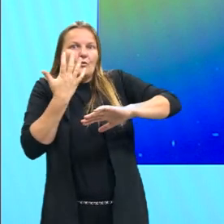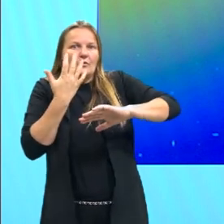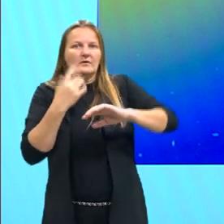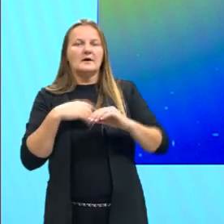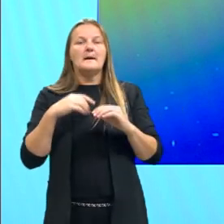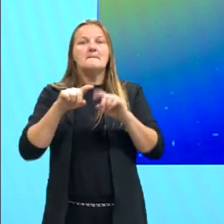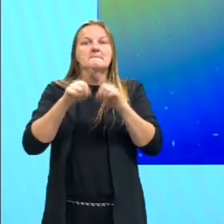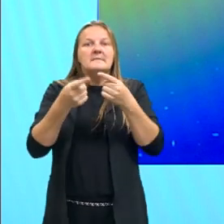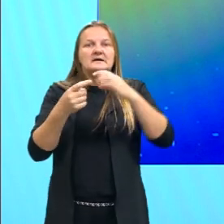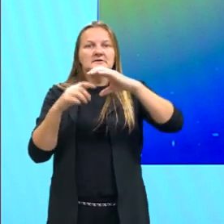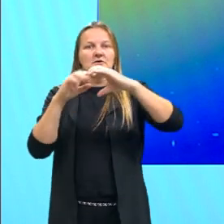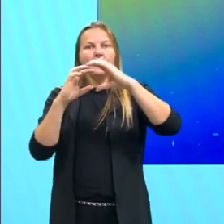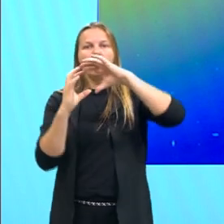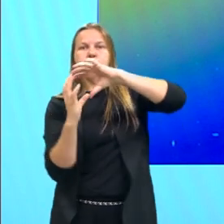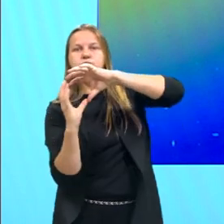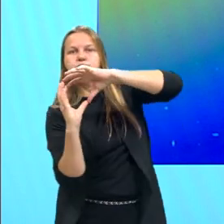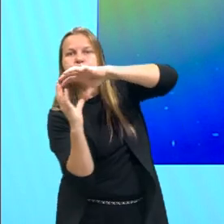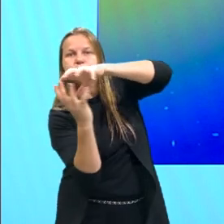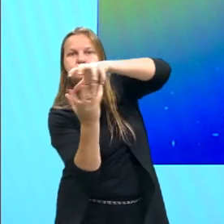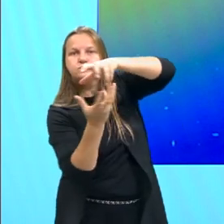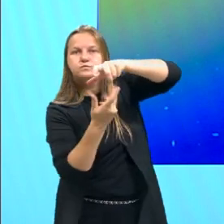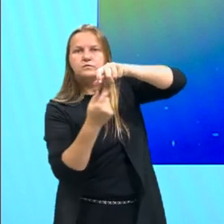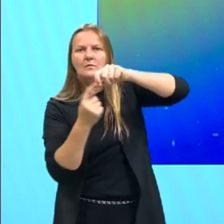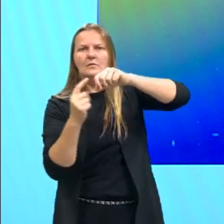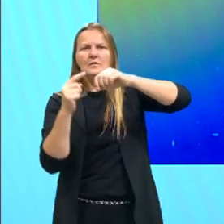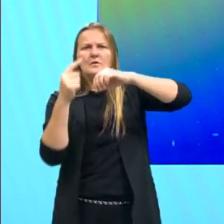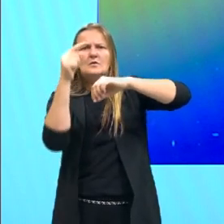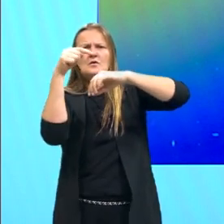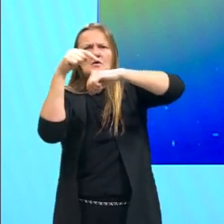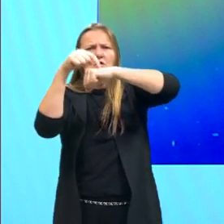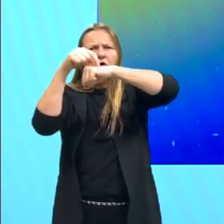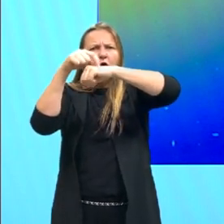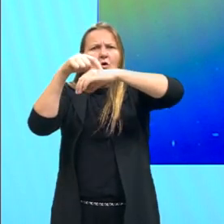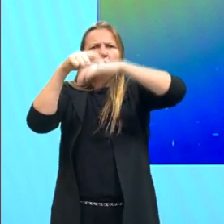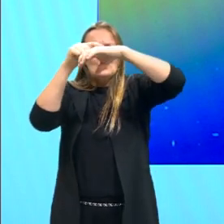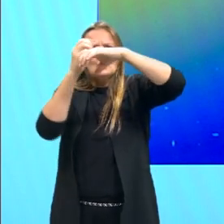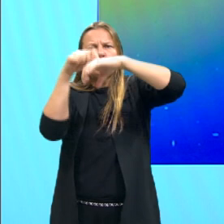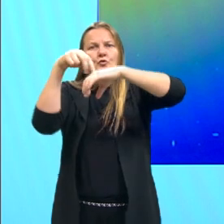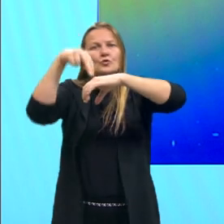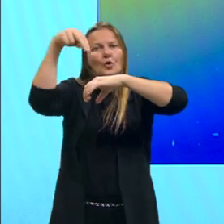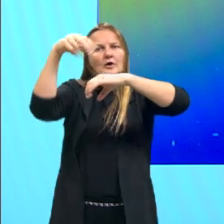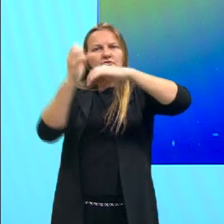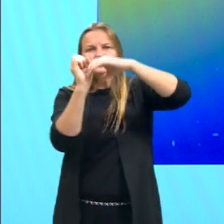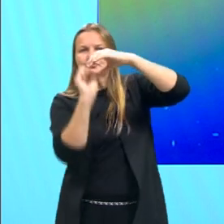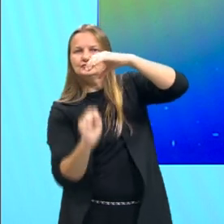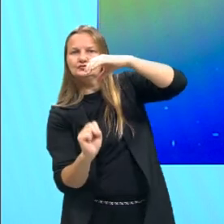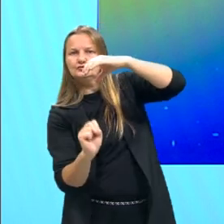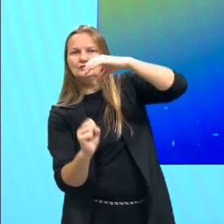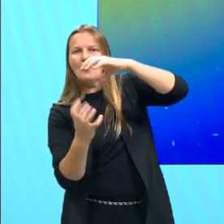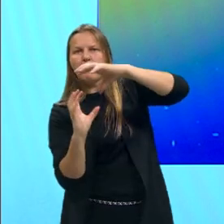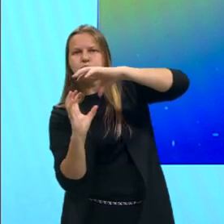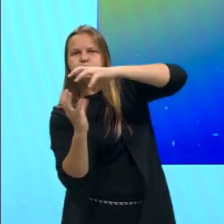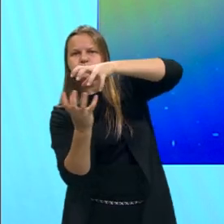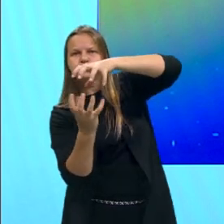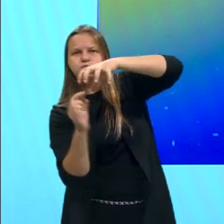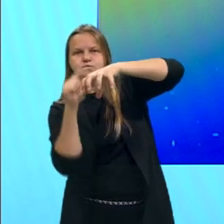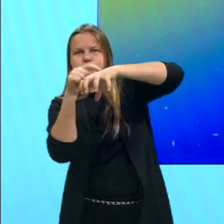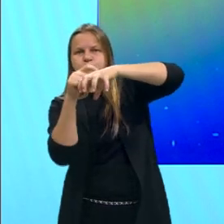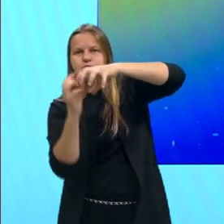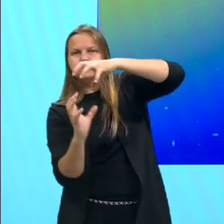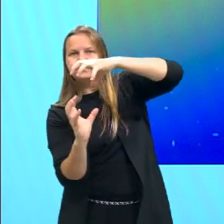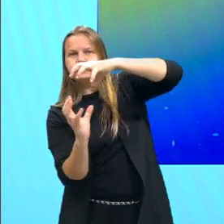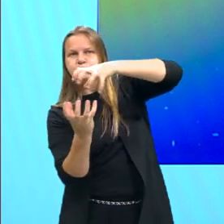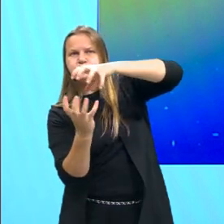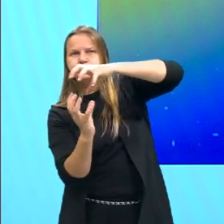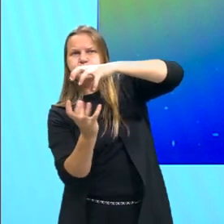ó, que é bem curva, né, o raio já chega com um ângulo super diferente, né, bem